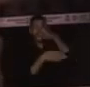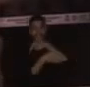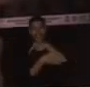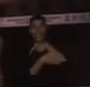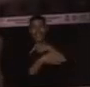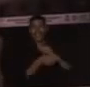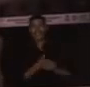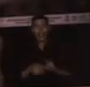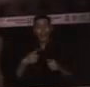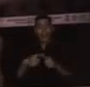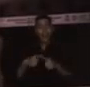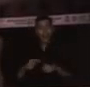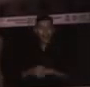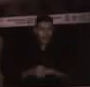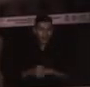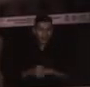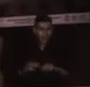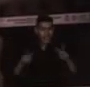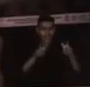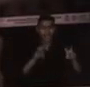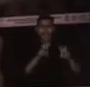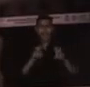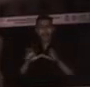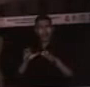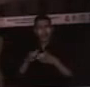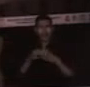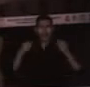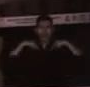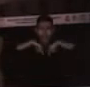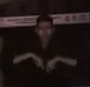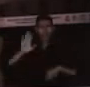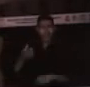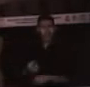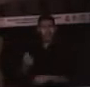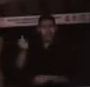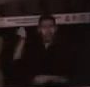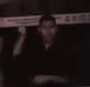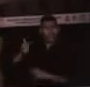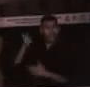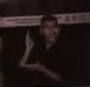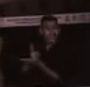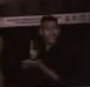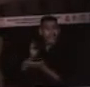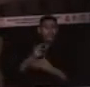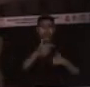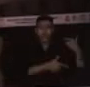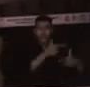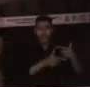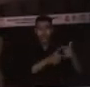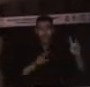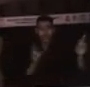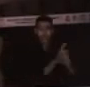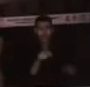migrações Na antropologia Há muitos anos E nós sempre estamos Com as atividades Lá E esse ano Coincidiu Com